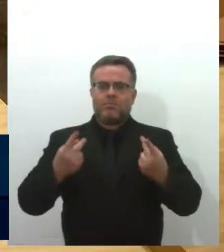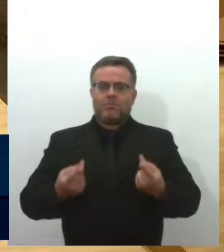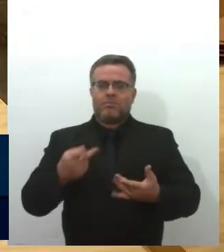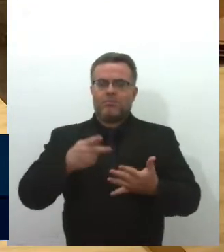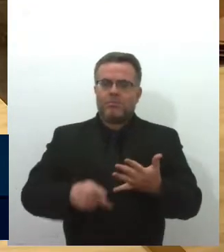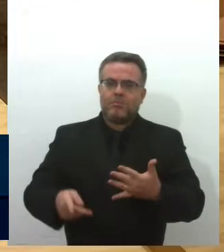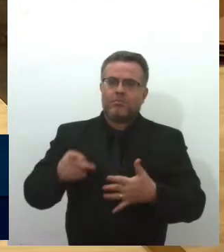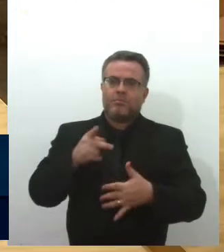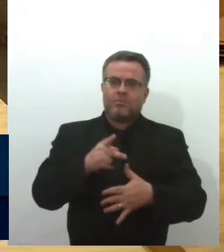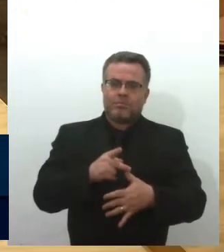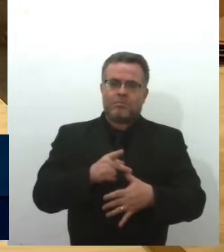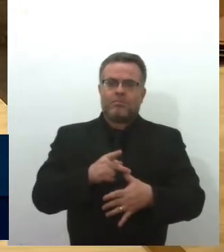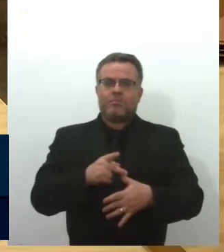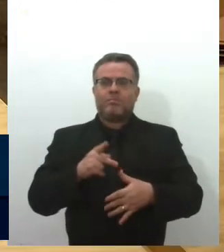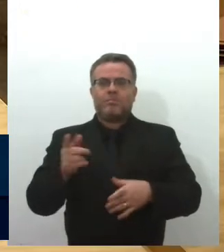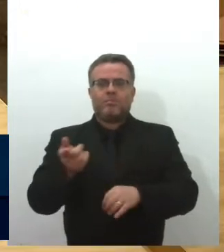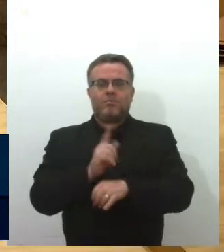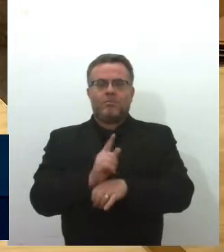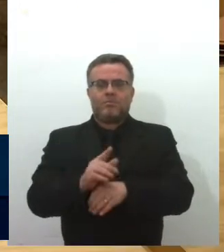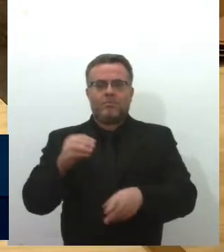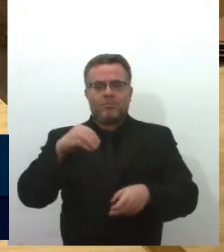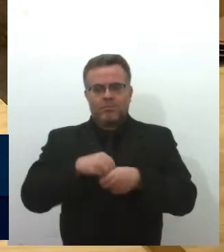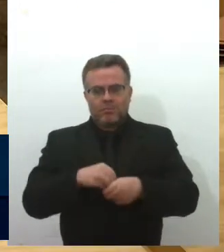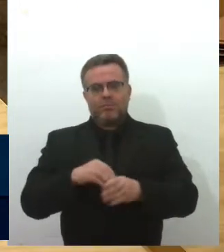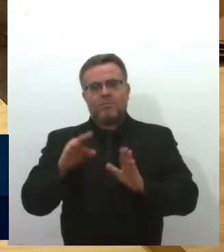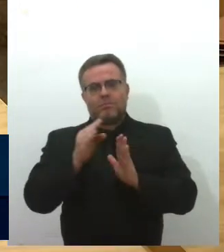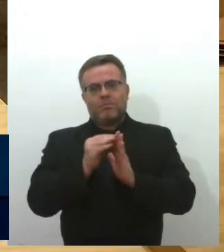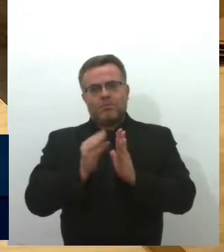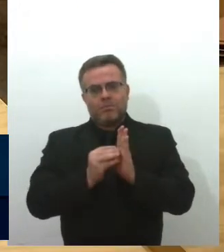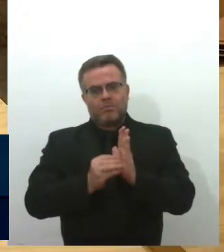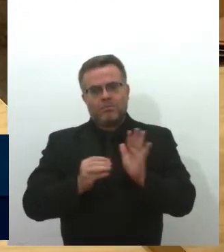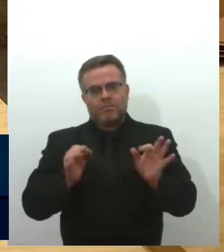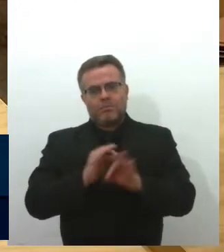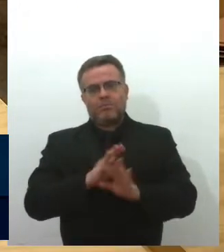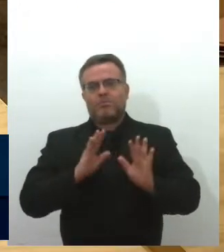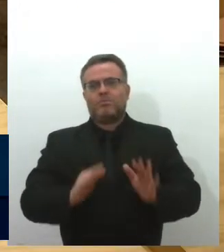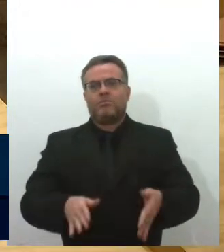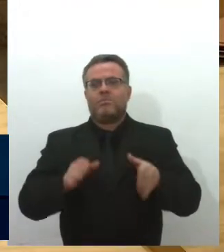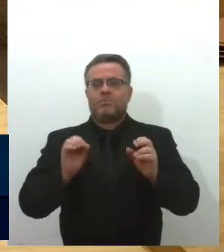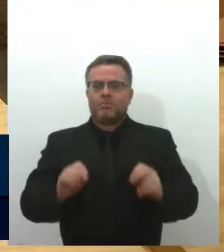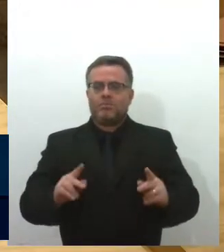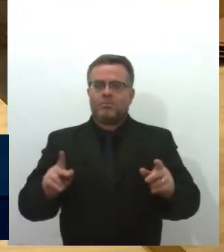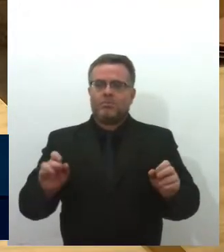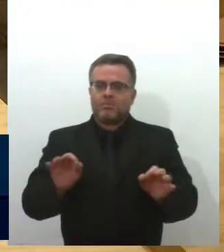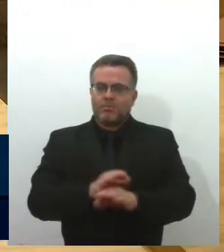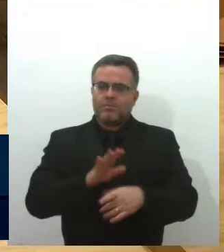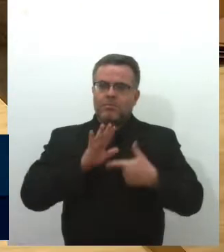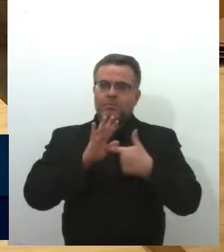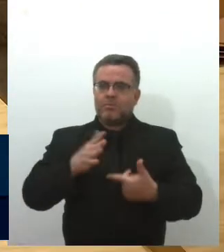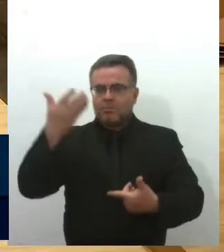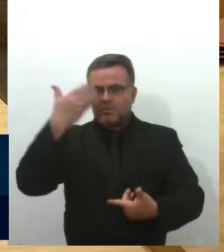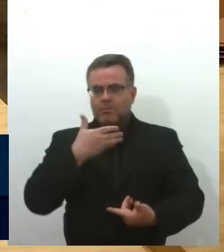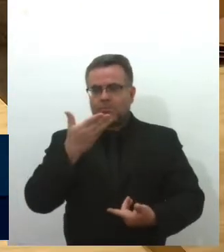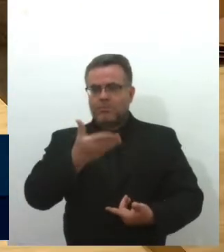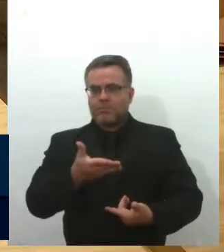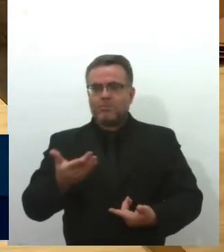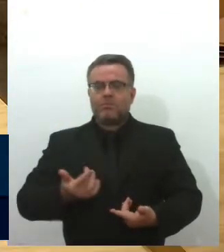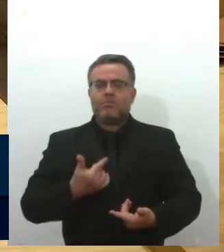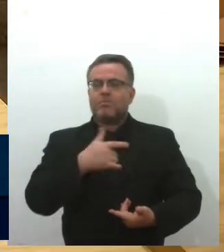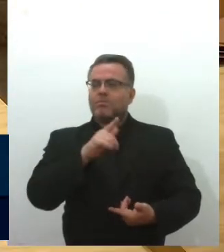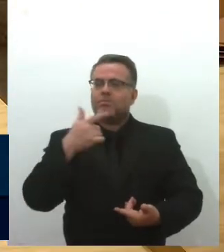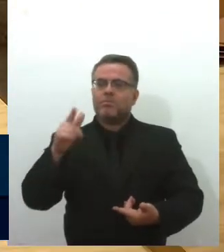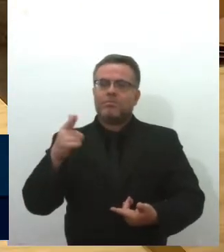na gestão, isso demonstra e a gente espera que outros prefeitos,